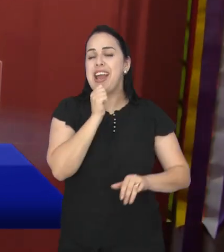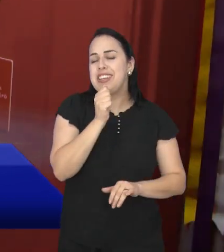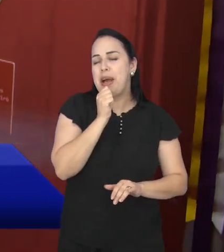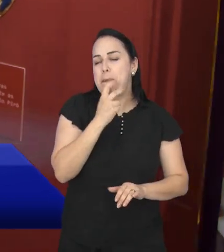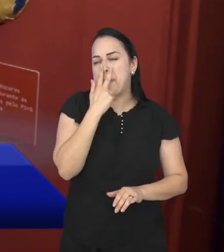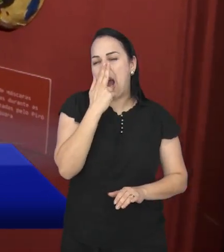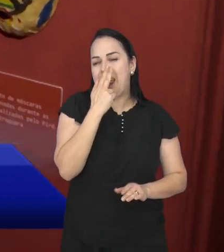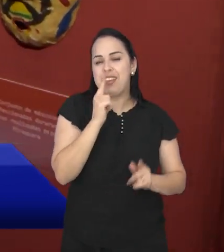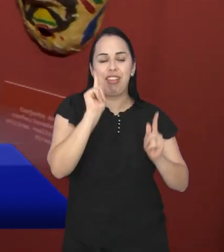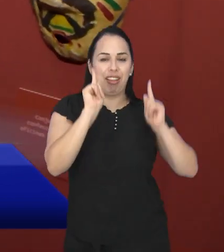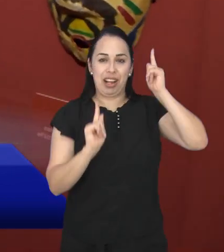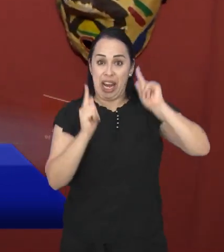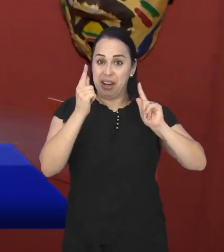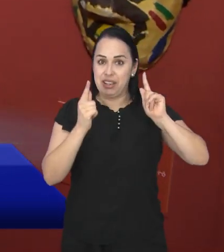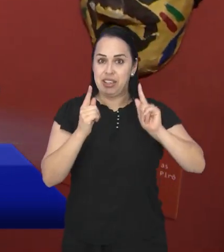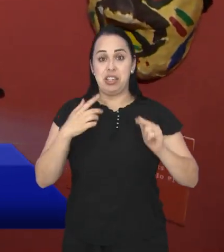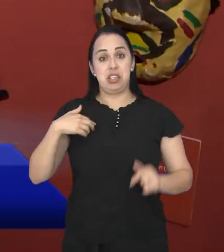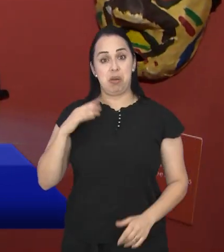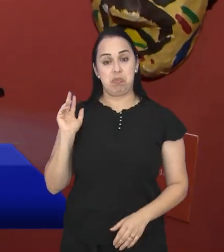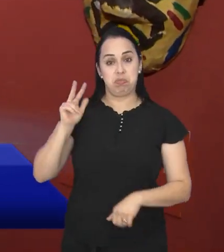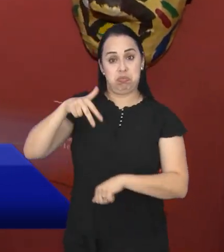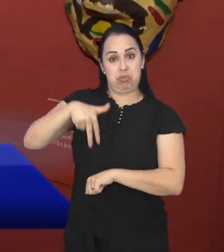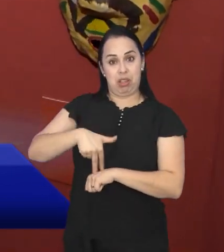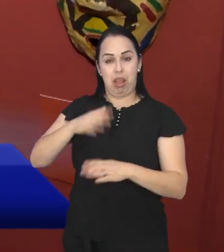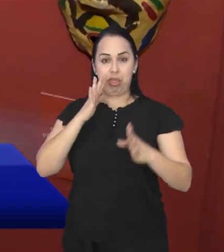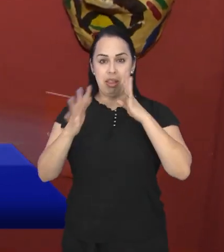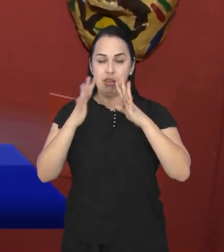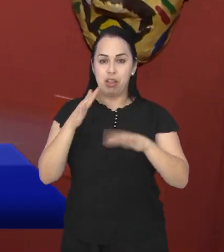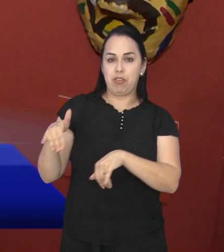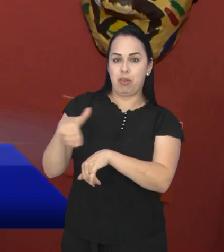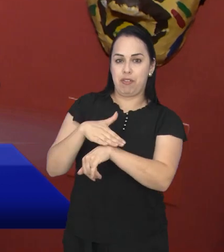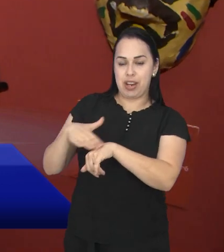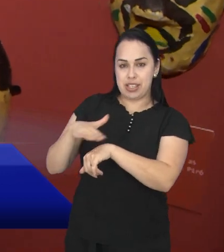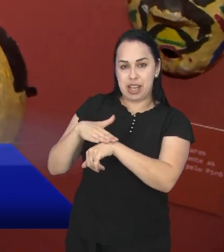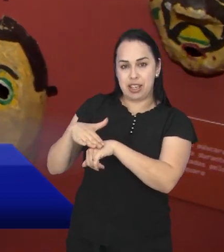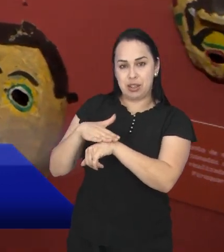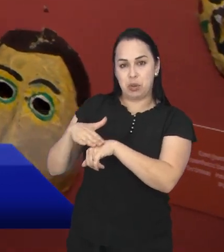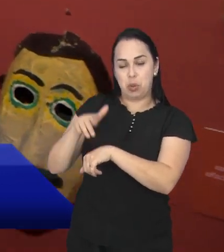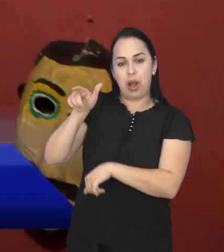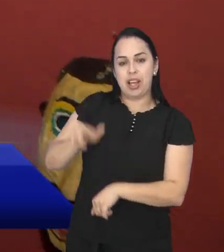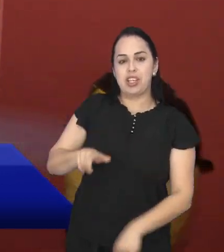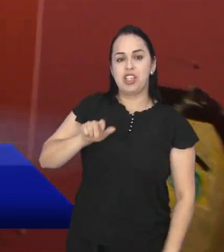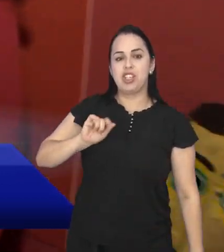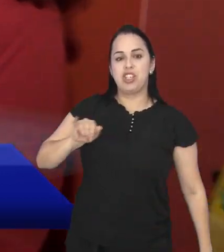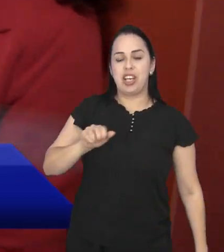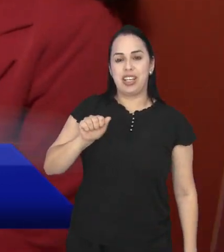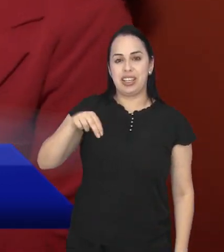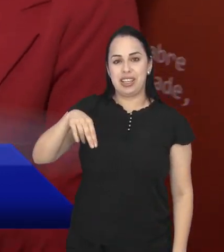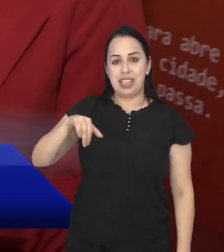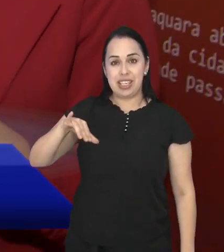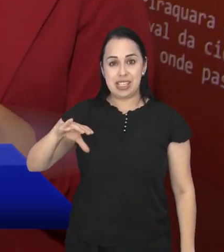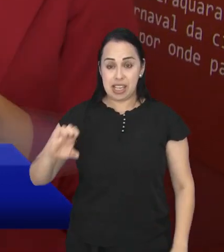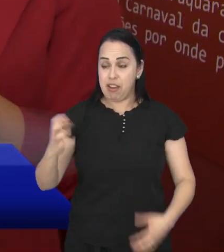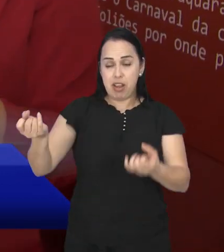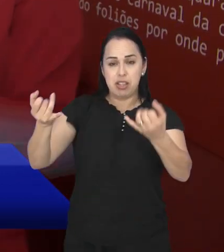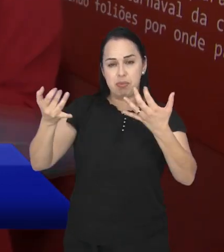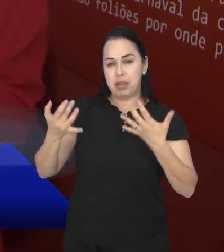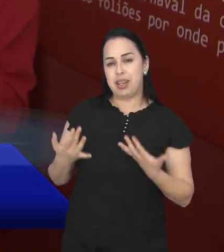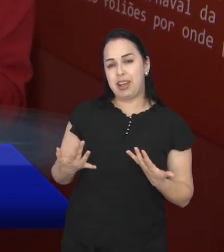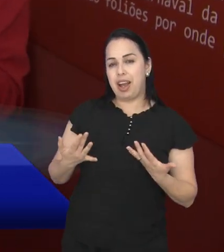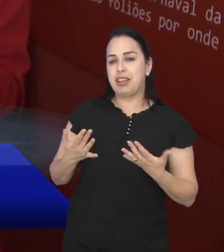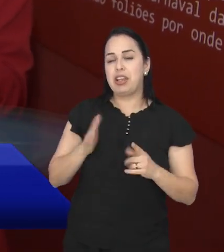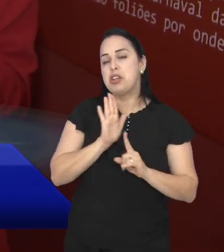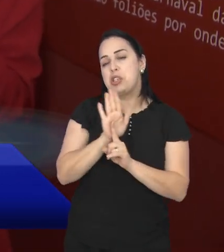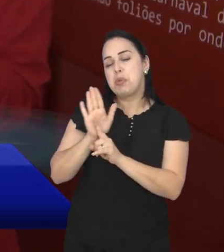carnaval, viu? E eu estou aqui agora no Parque da Cidade, no museu, e vou conversar com a Janice, ela que trabalha por aqui e vai explicar um pouquinho para a gente